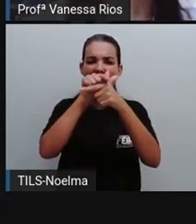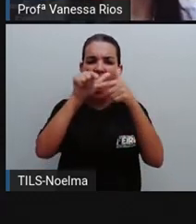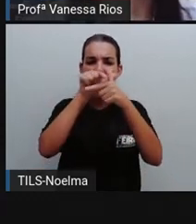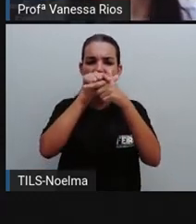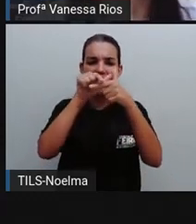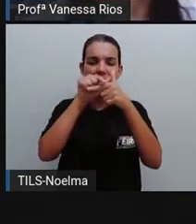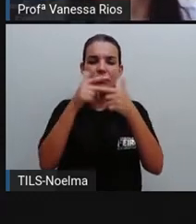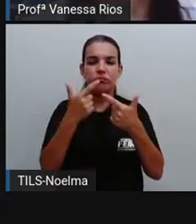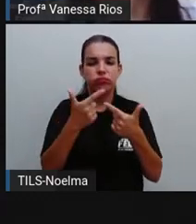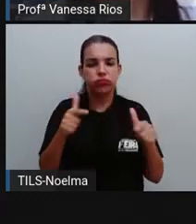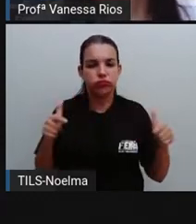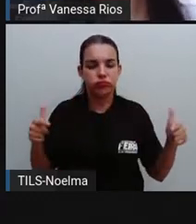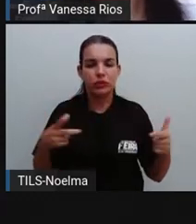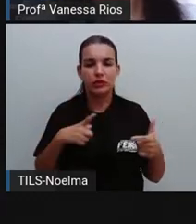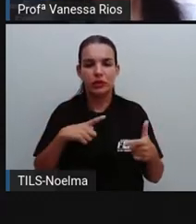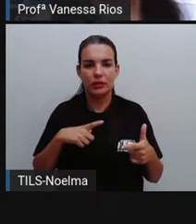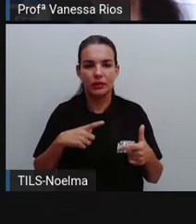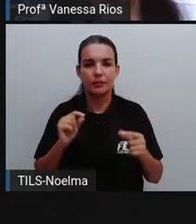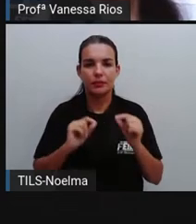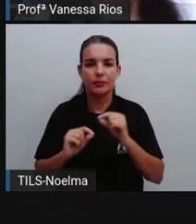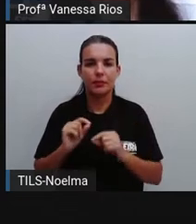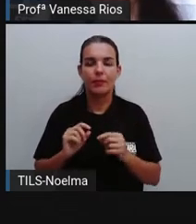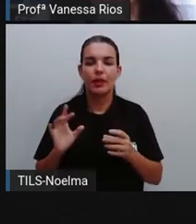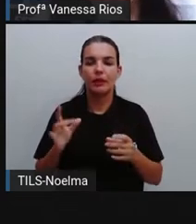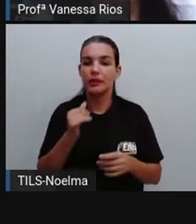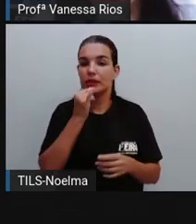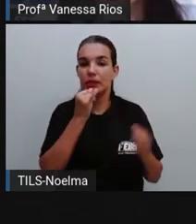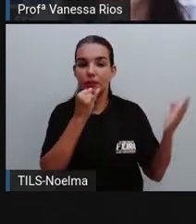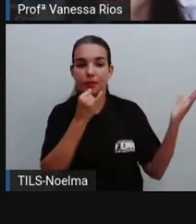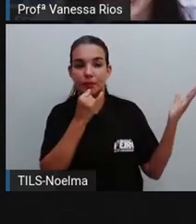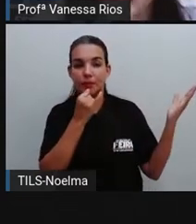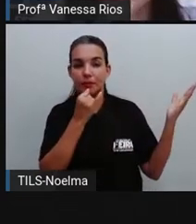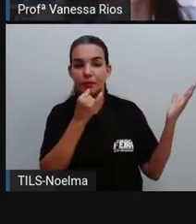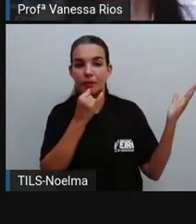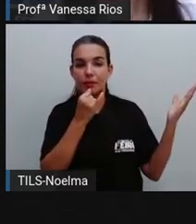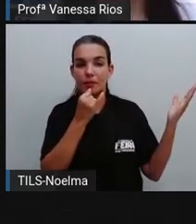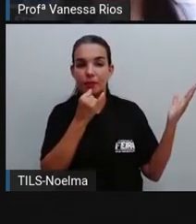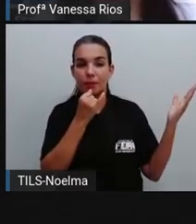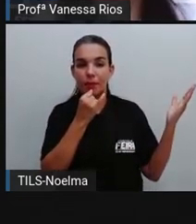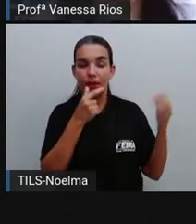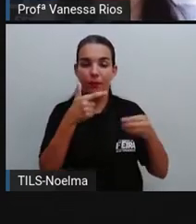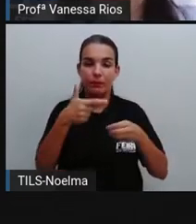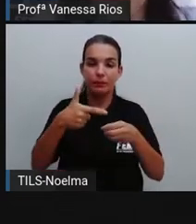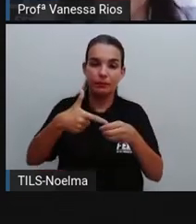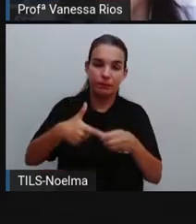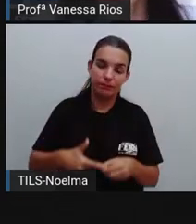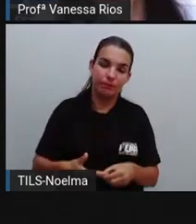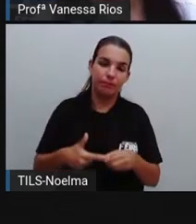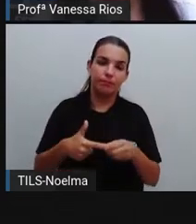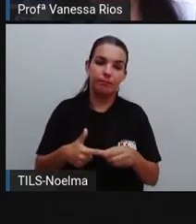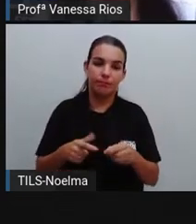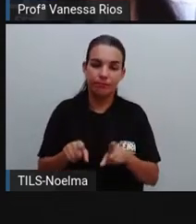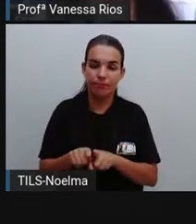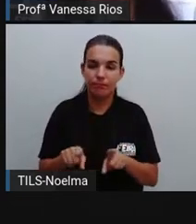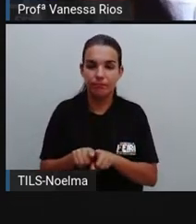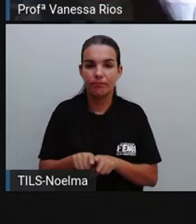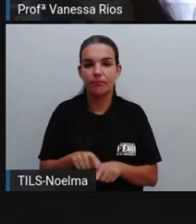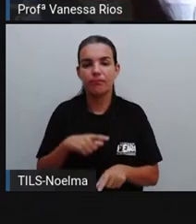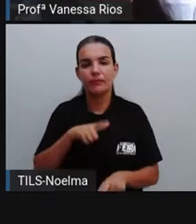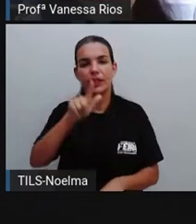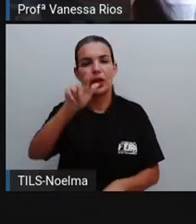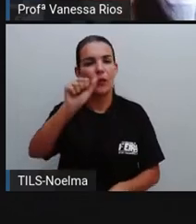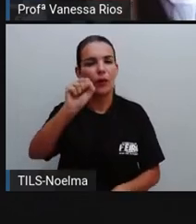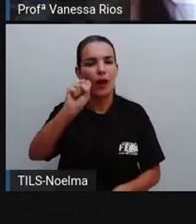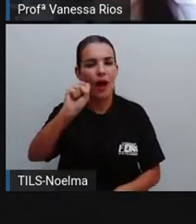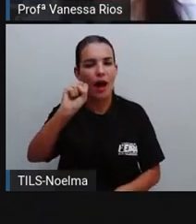como combustíveis fósseis. Está aí entre os exemplos principais o petróleo, mas ainda tem aí o gás